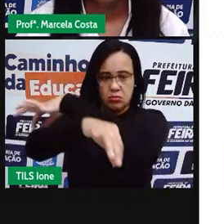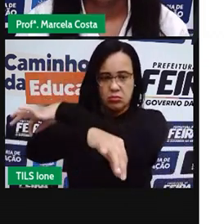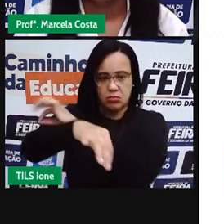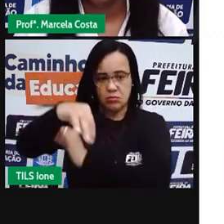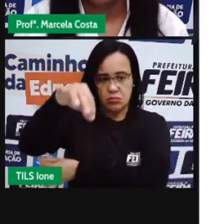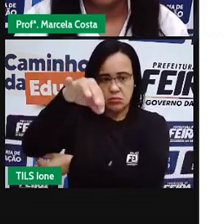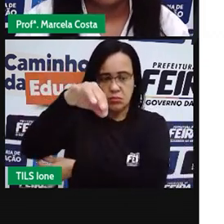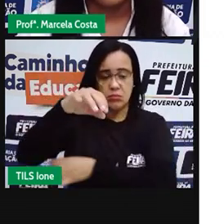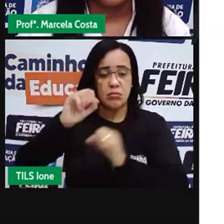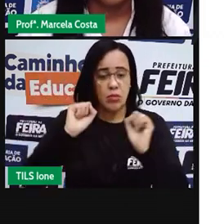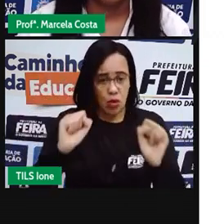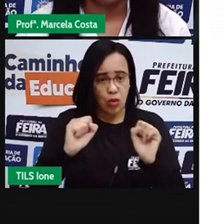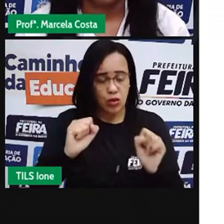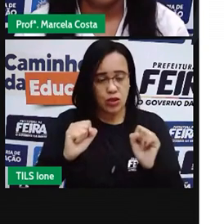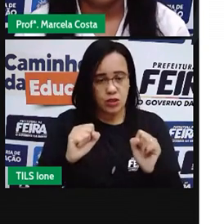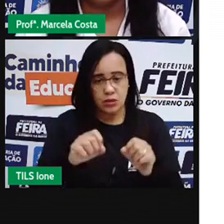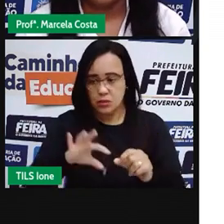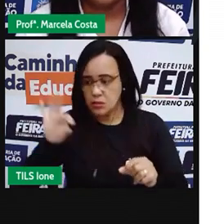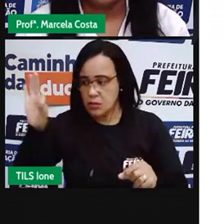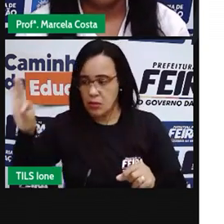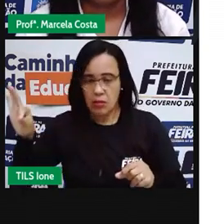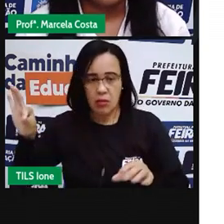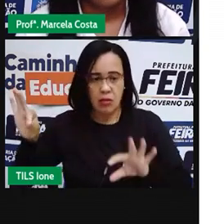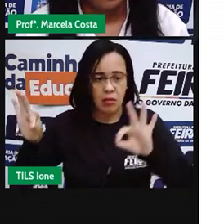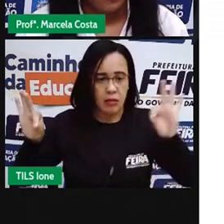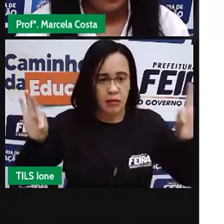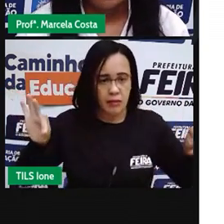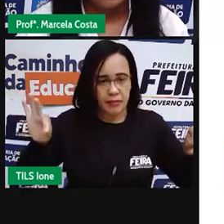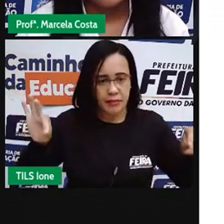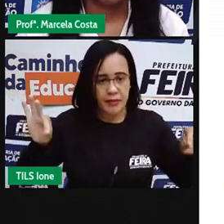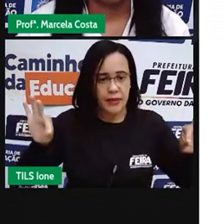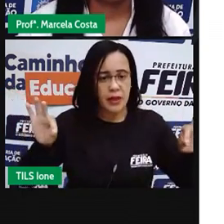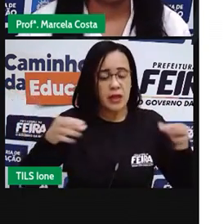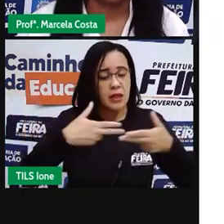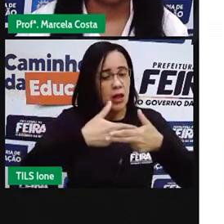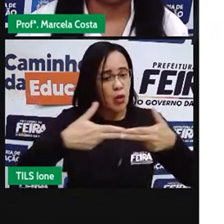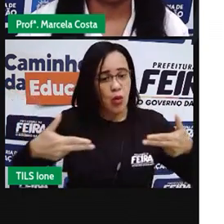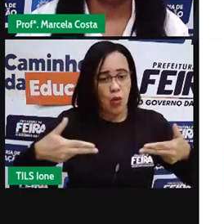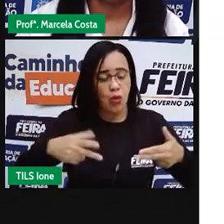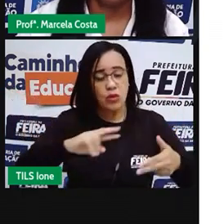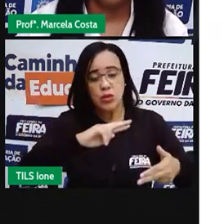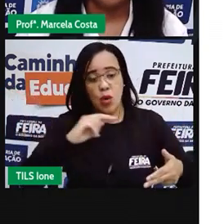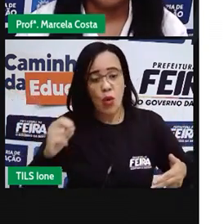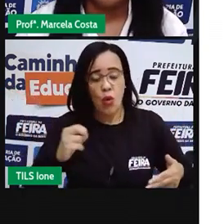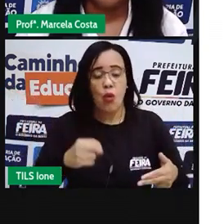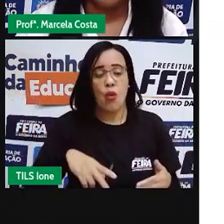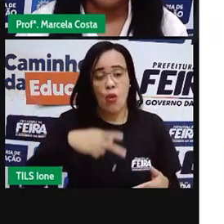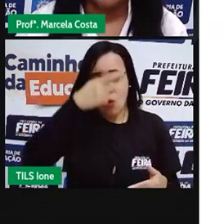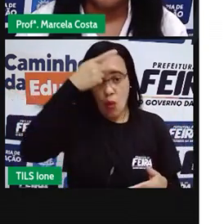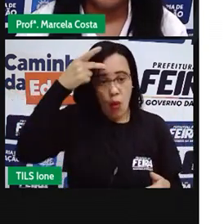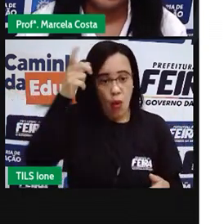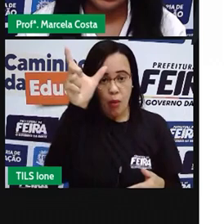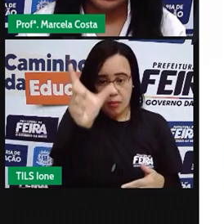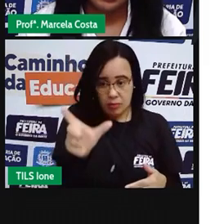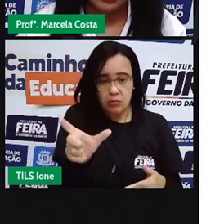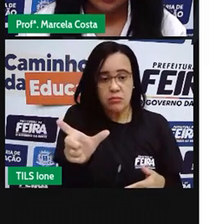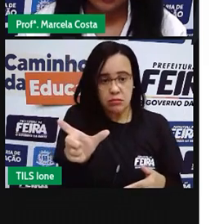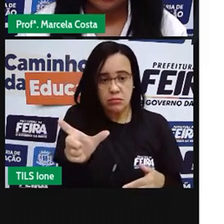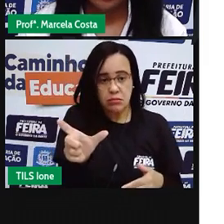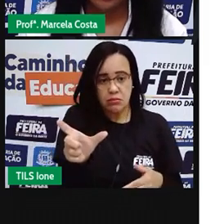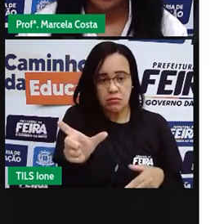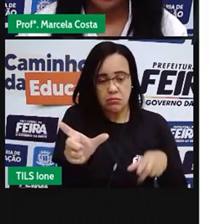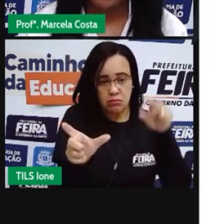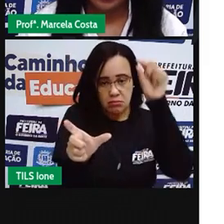outro do objeto da pessoa, por exemplo, que você quer medir. E aí,